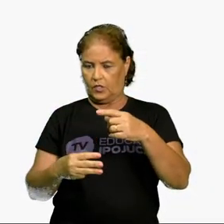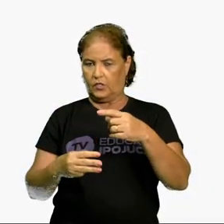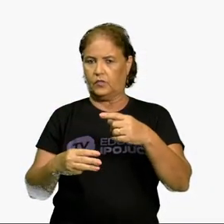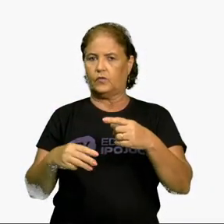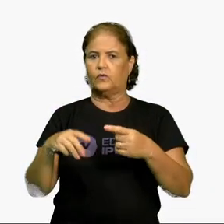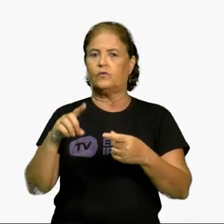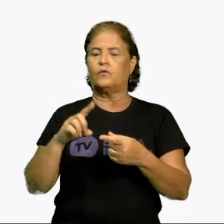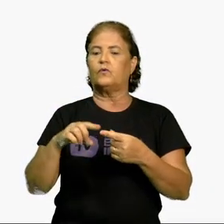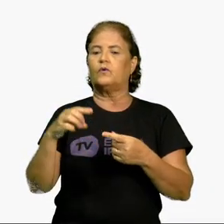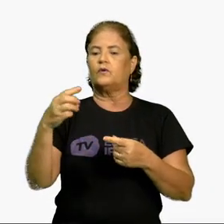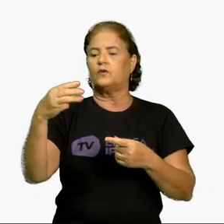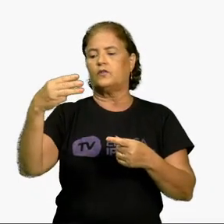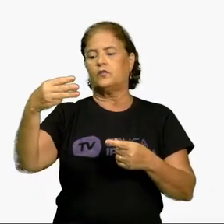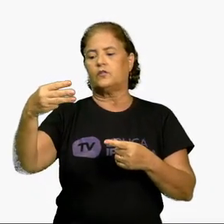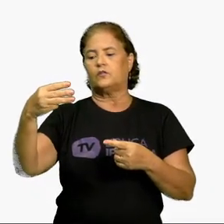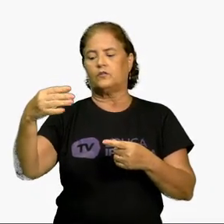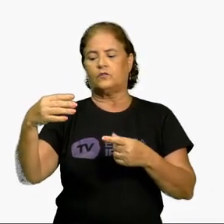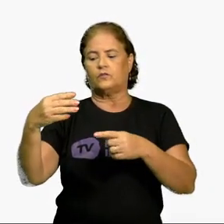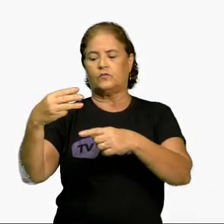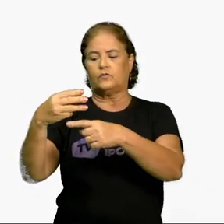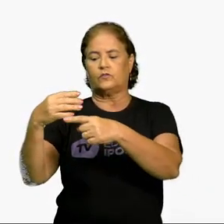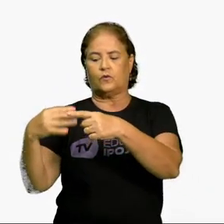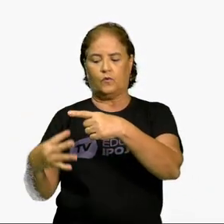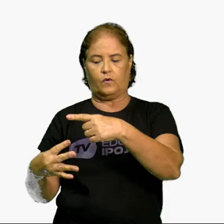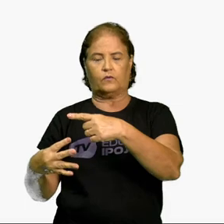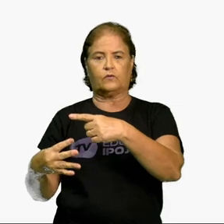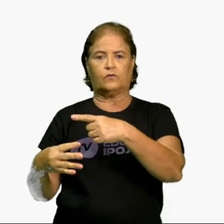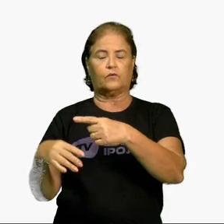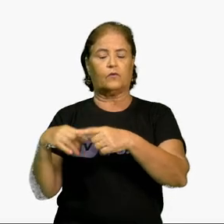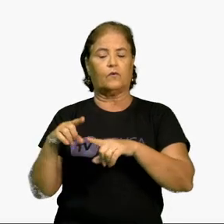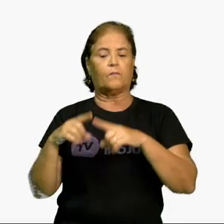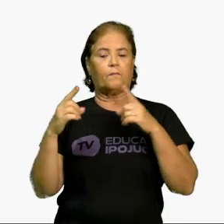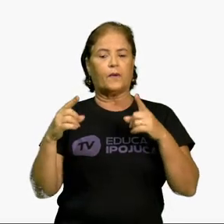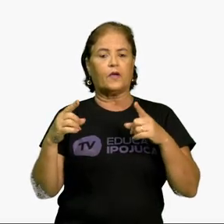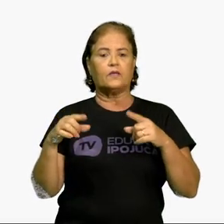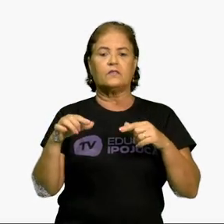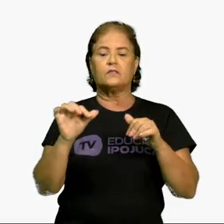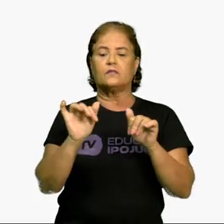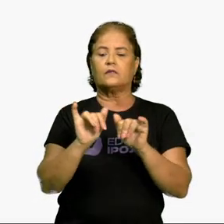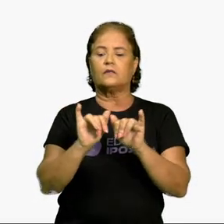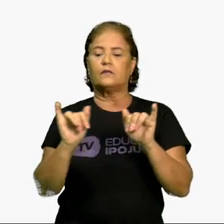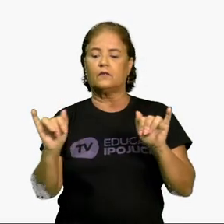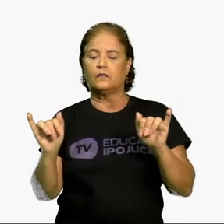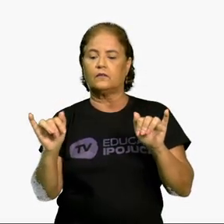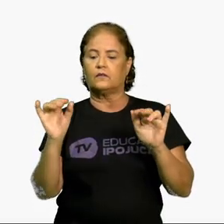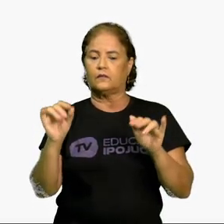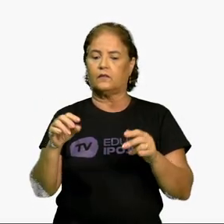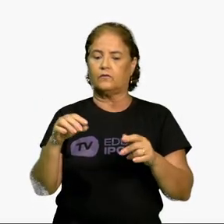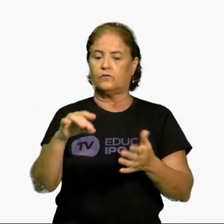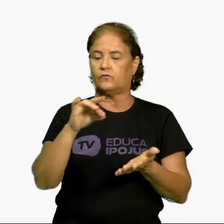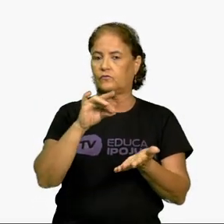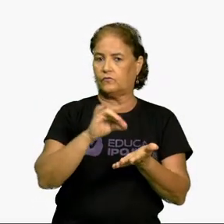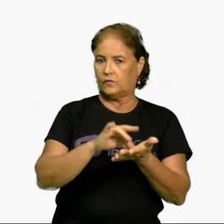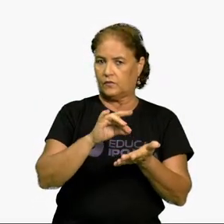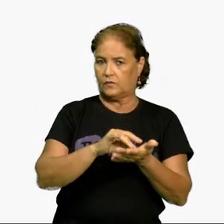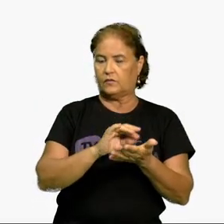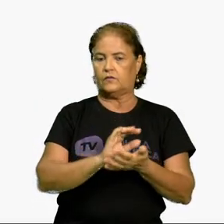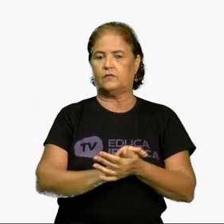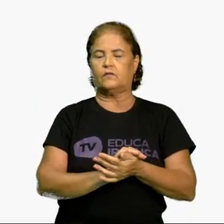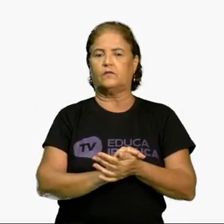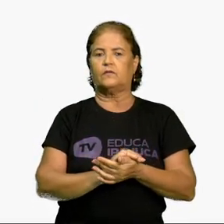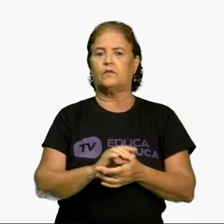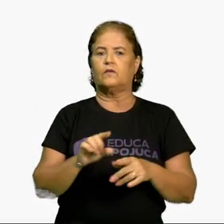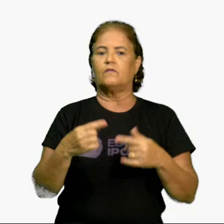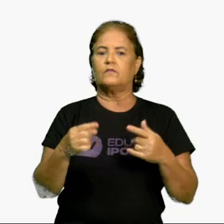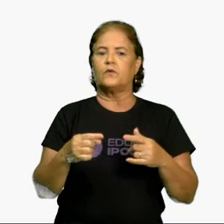Lembrando que agora essa reta está na reta 2 reais. Você está vendo esse aí QR Code? Você pode enquadrar com